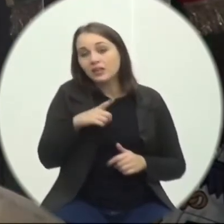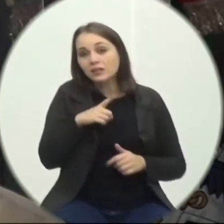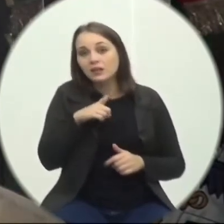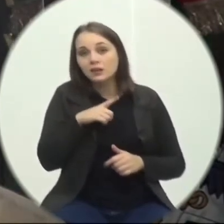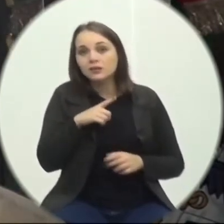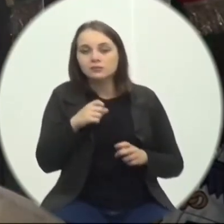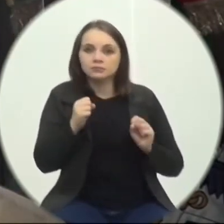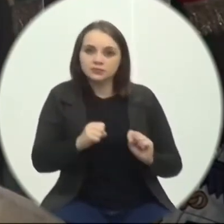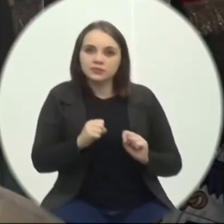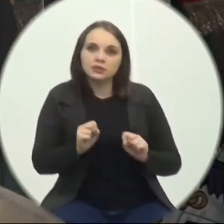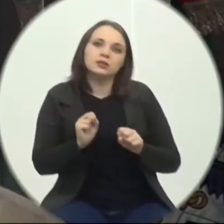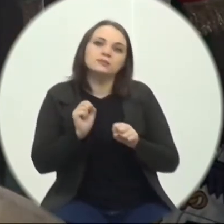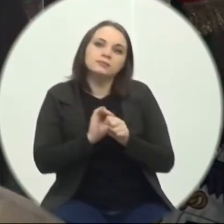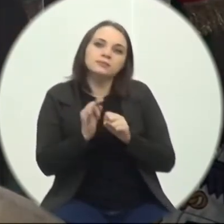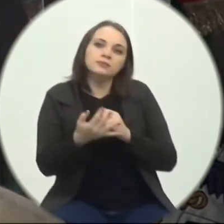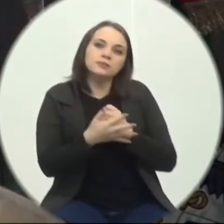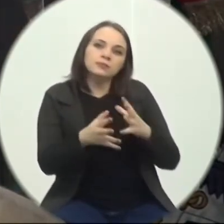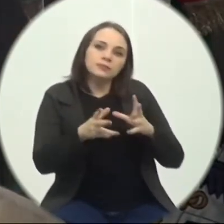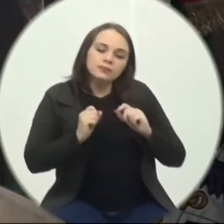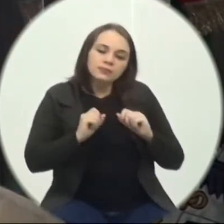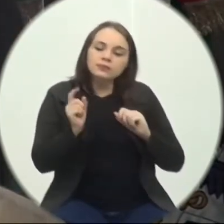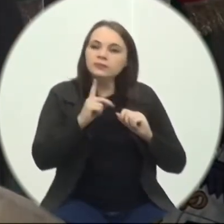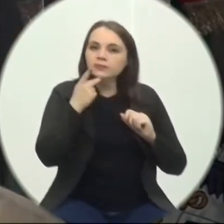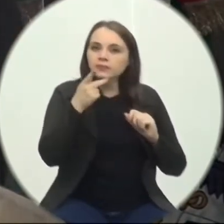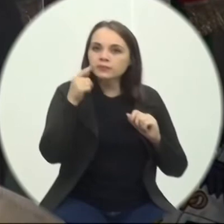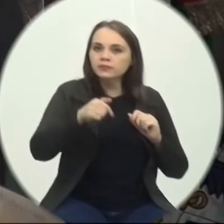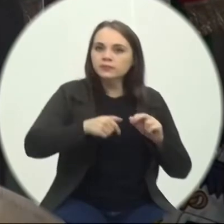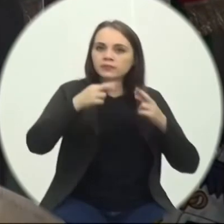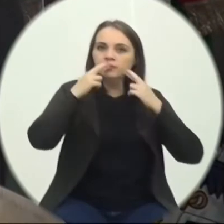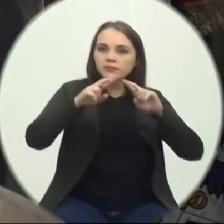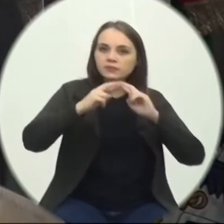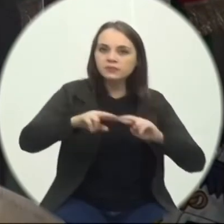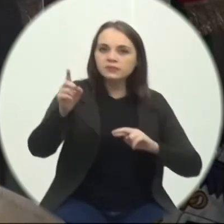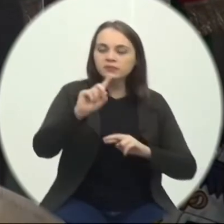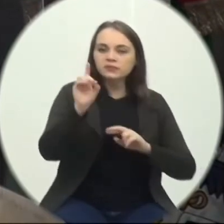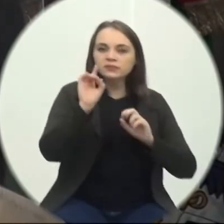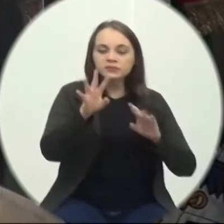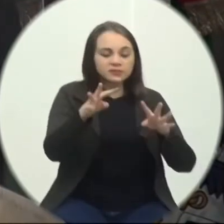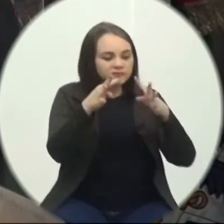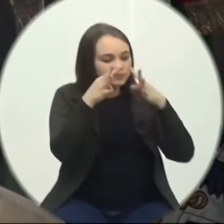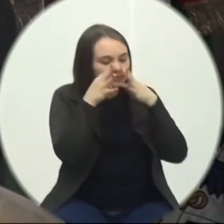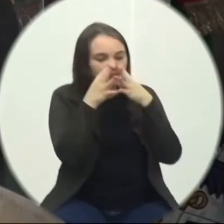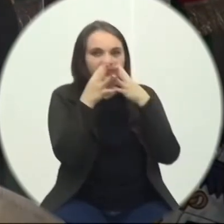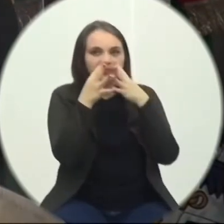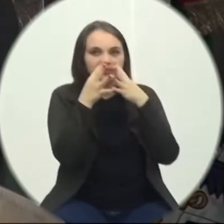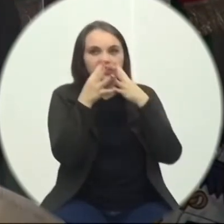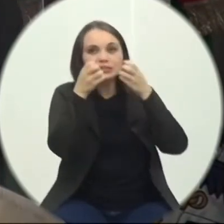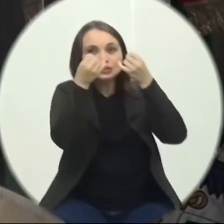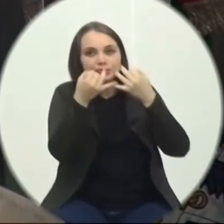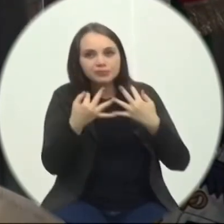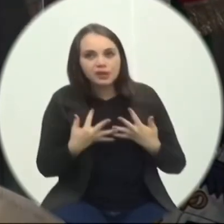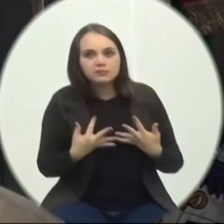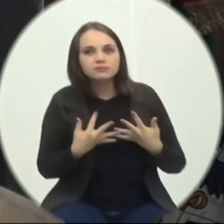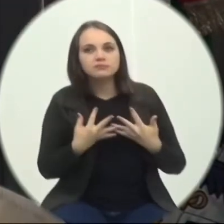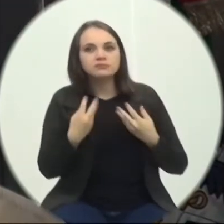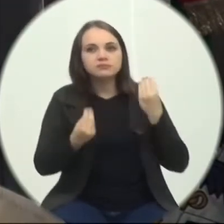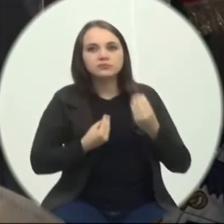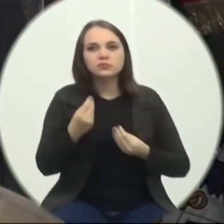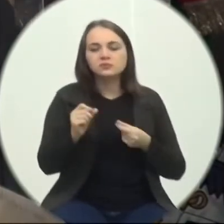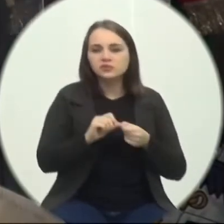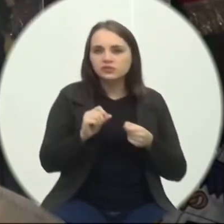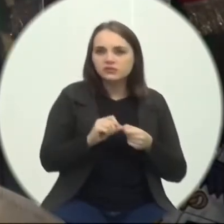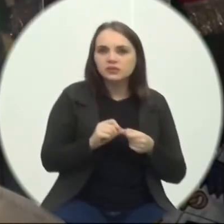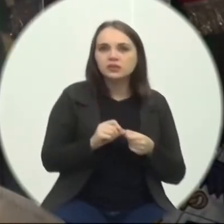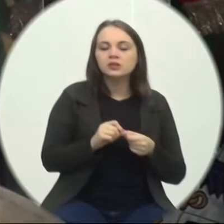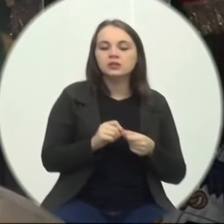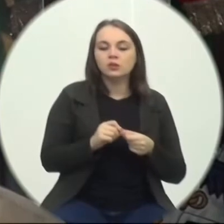isso Não é nem no sentido De fazer crítica Muito pelo contrário É no sentido De alerta No sentido De orientação Assim como Foi feita a medida Do